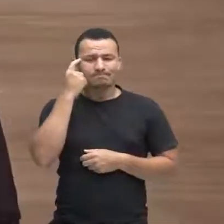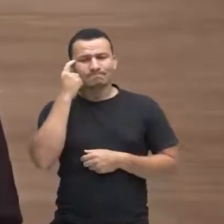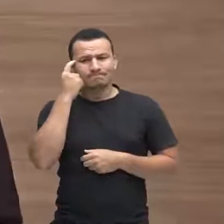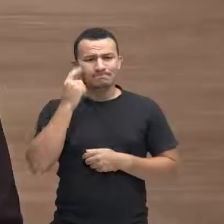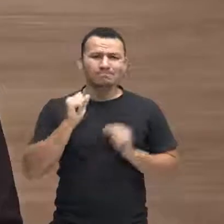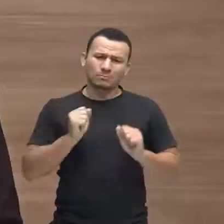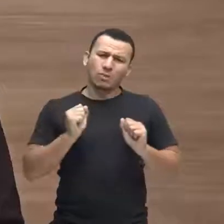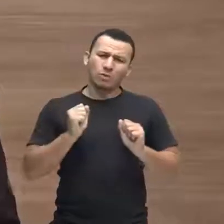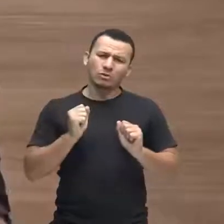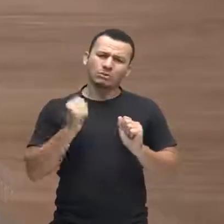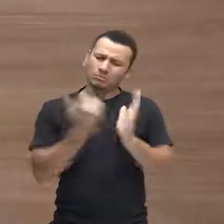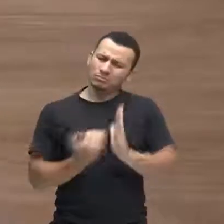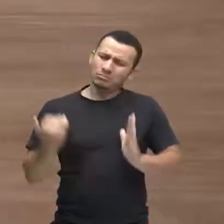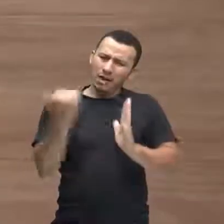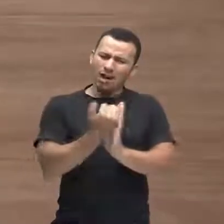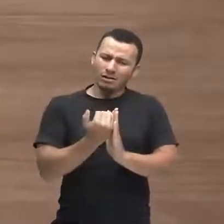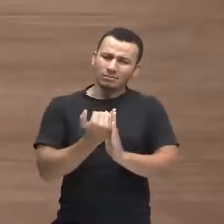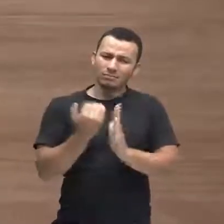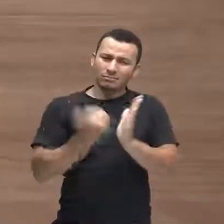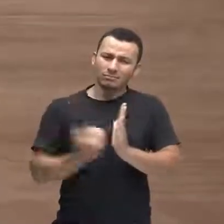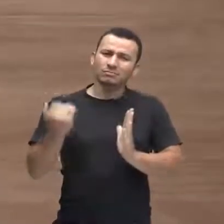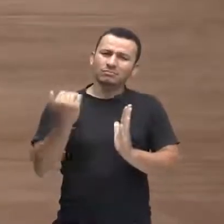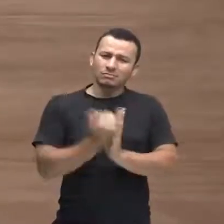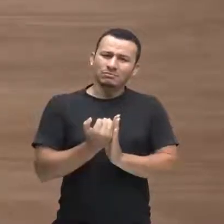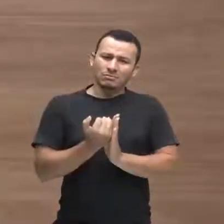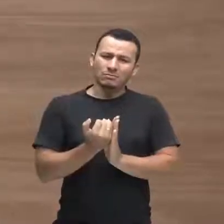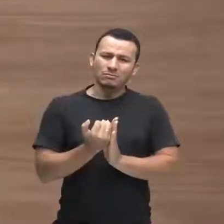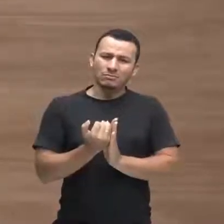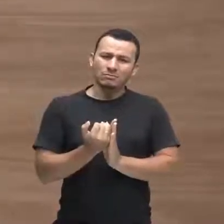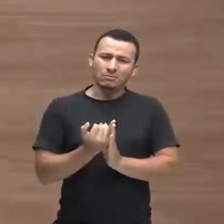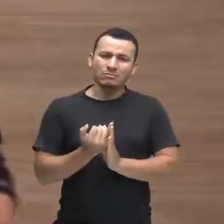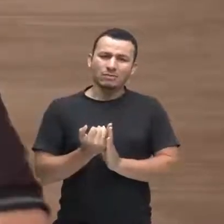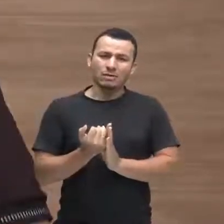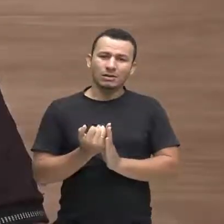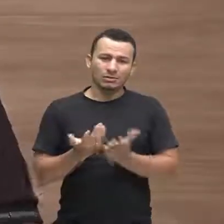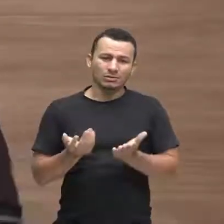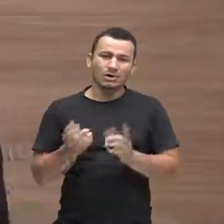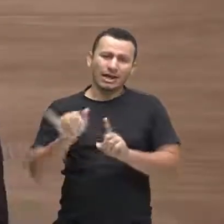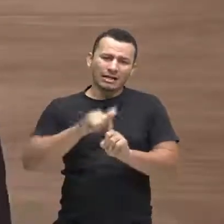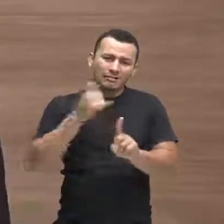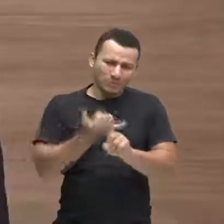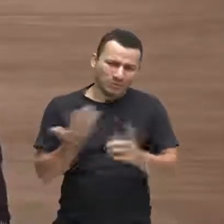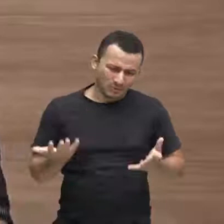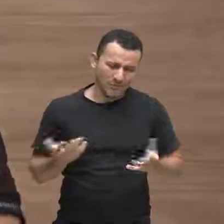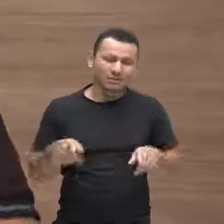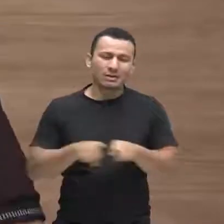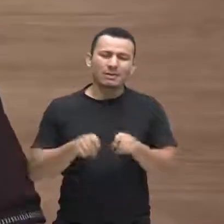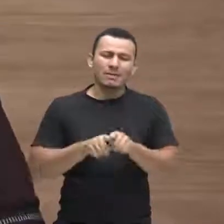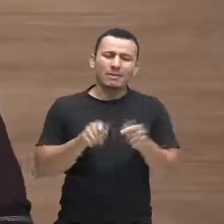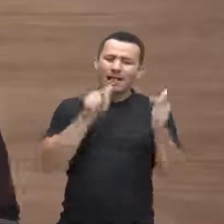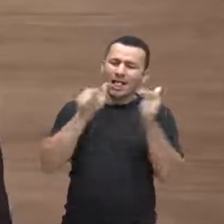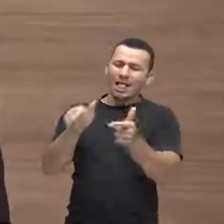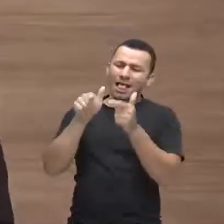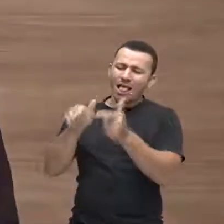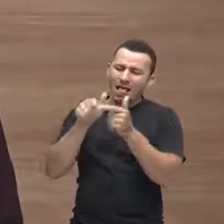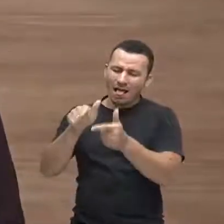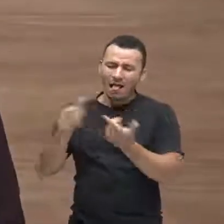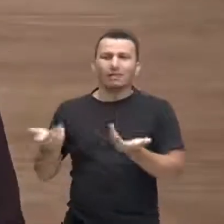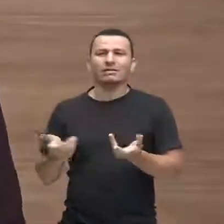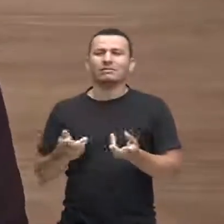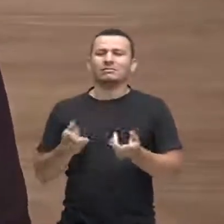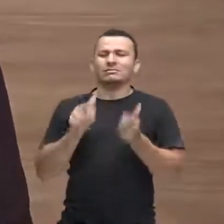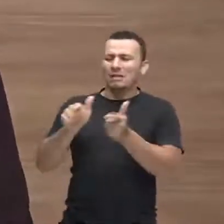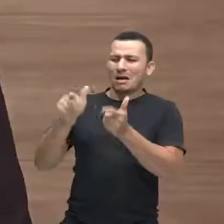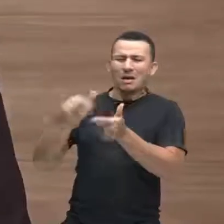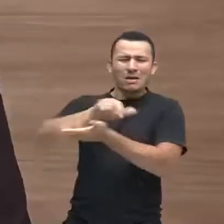além daquilo que hoje nós conhecemos de bullying, ir além das gozações, ir além da zoação